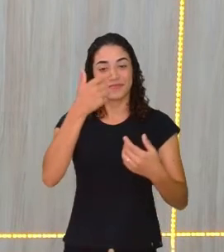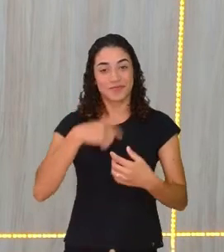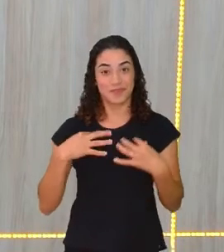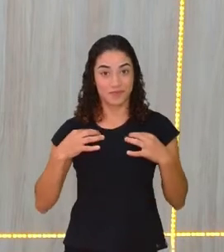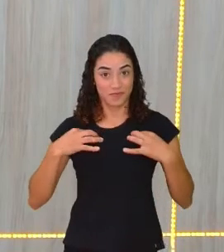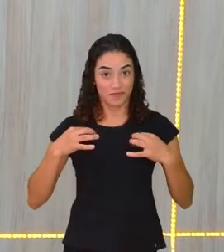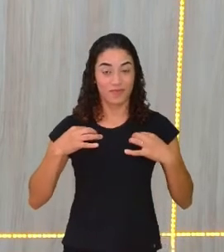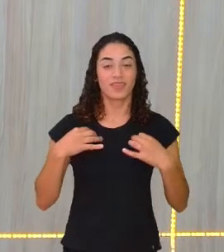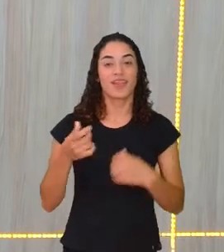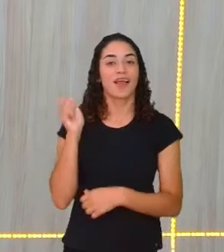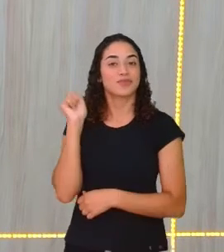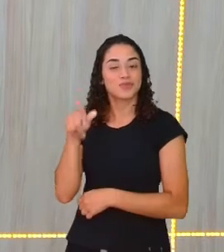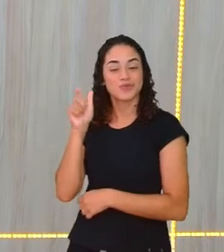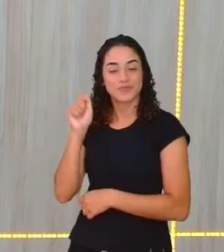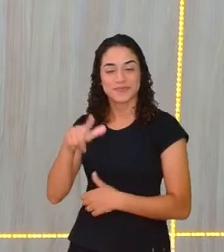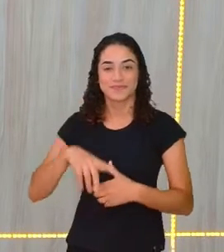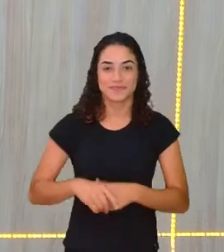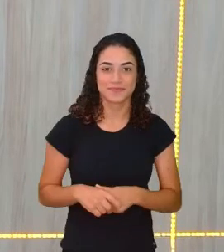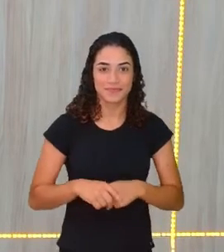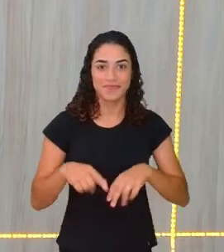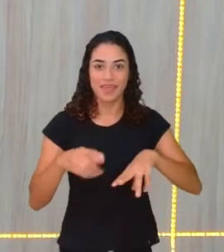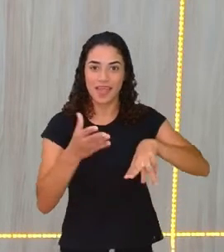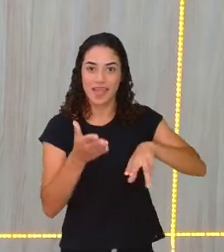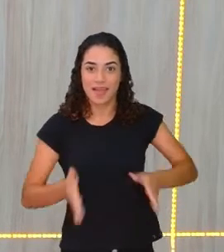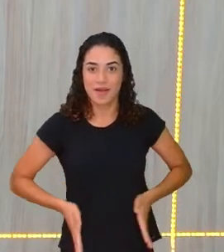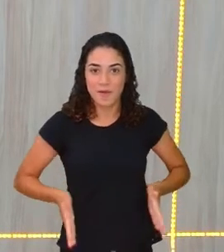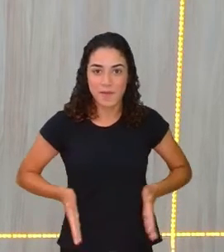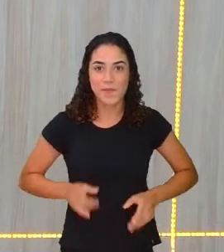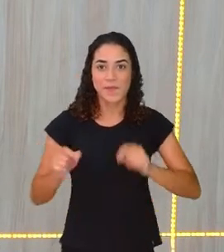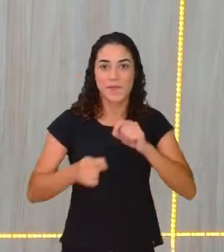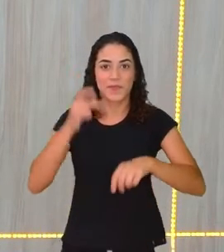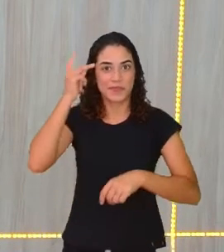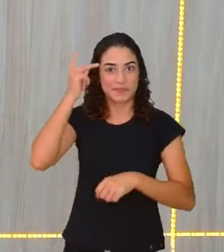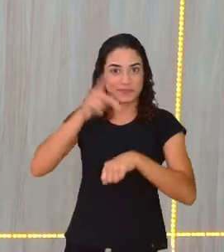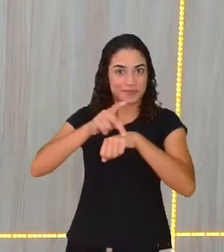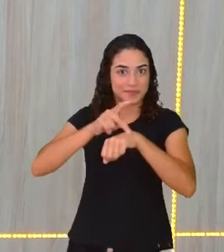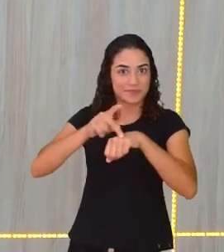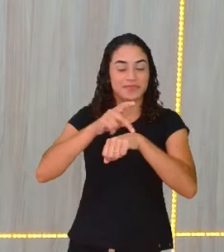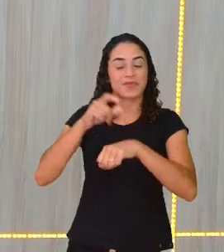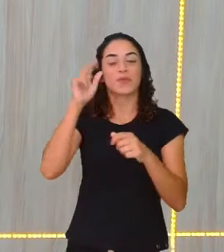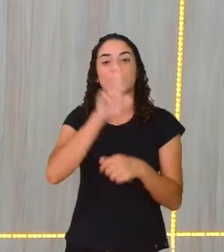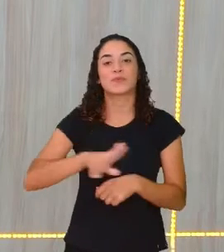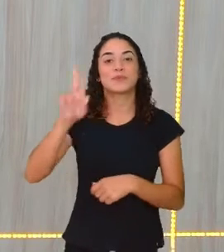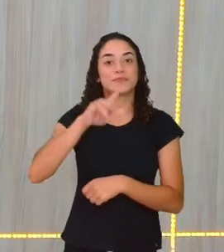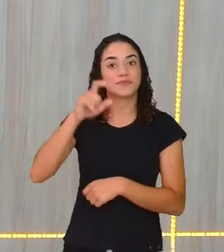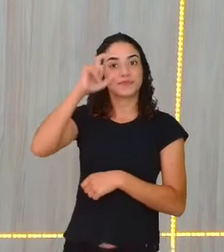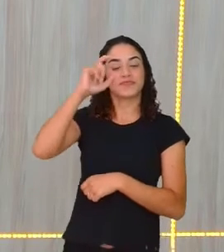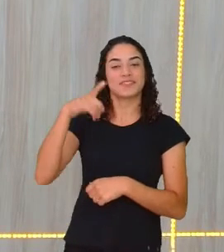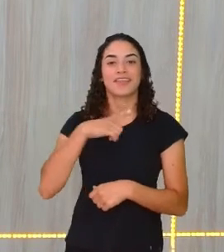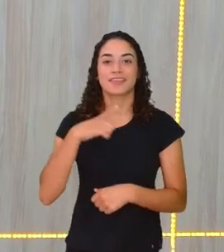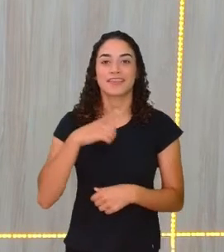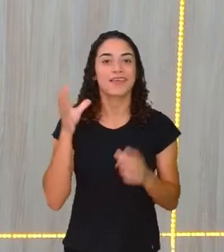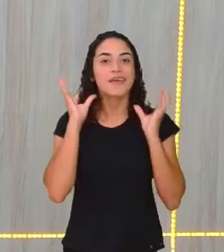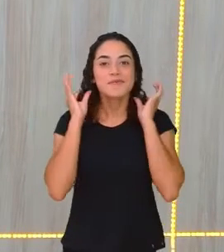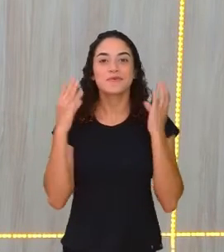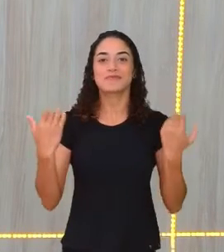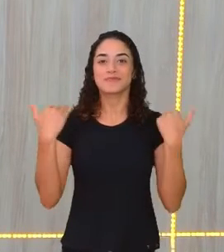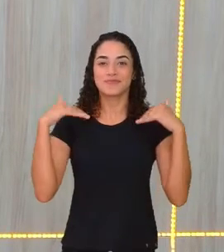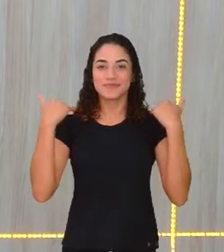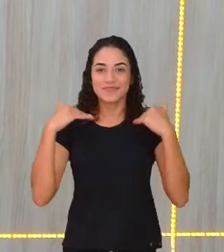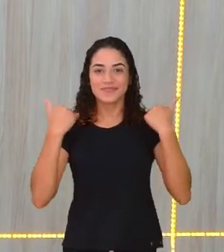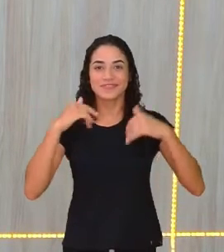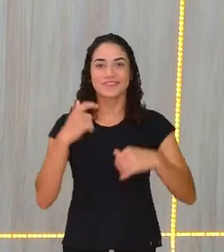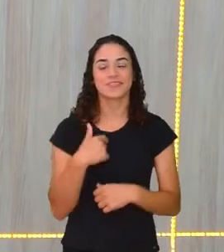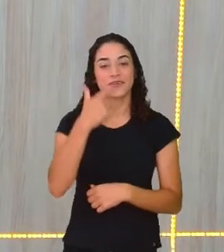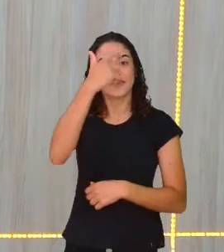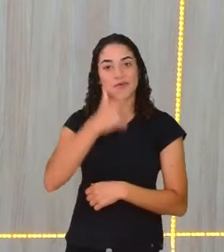azul, calça preta, uso óculos, tenho cabelo tamanho médio, sou uma mulher de